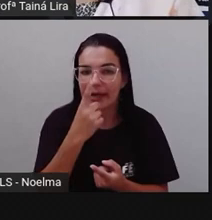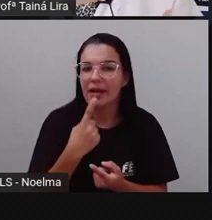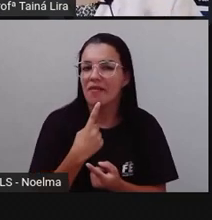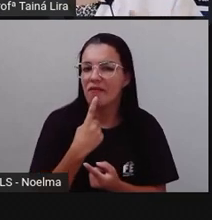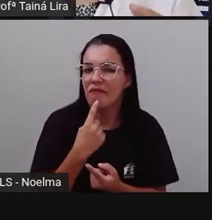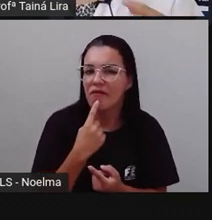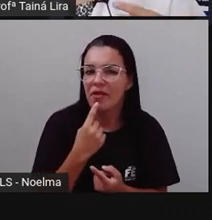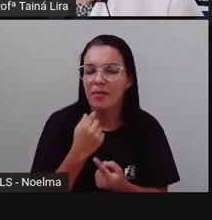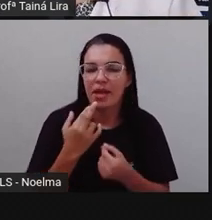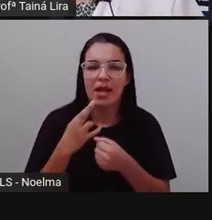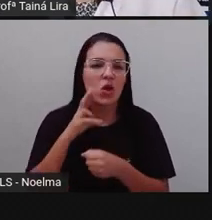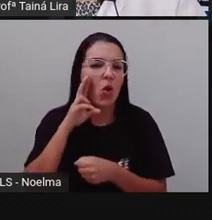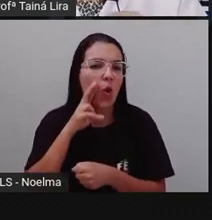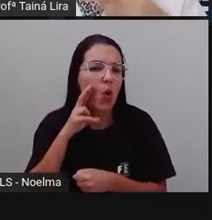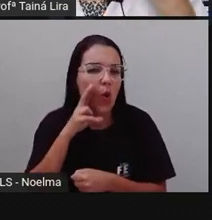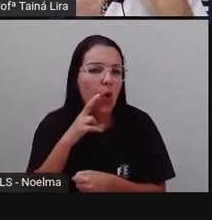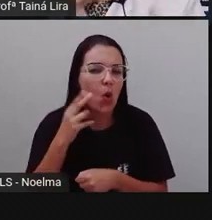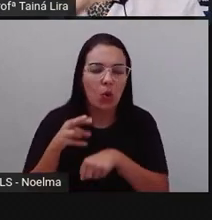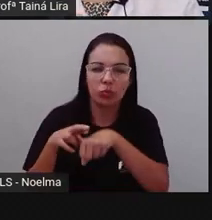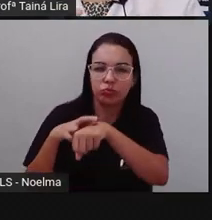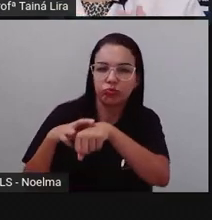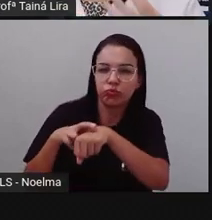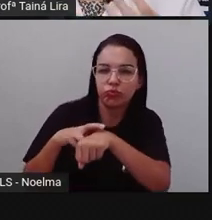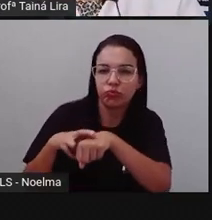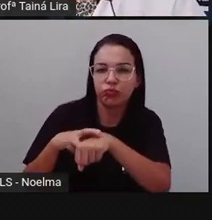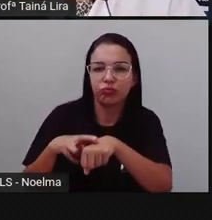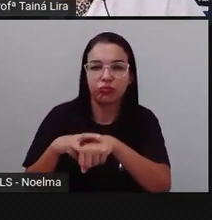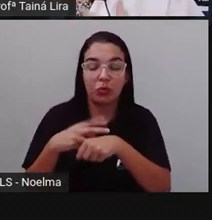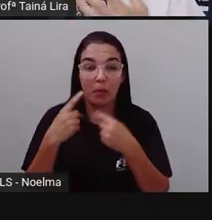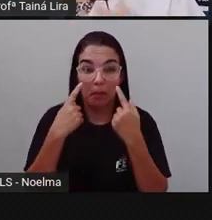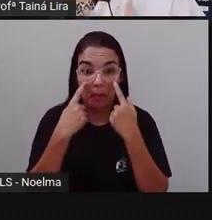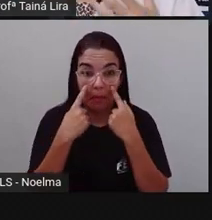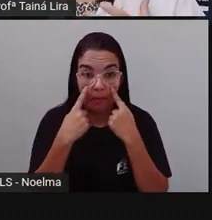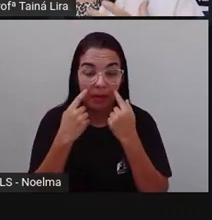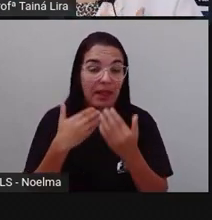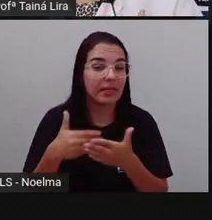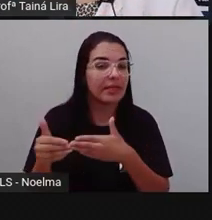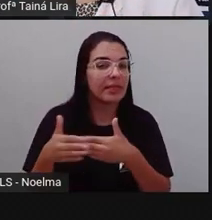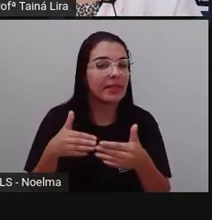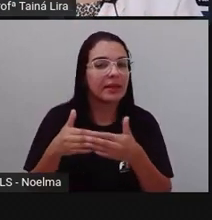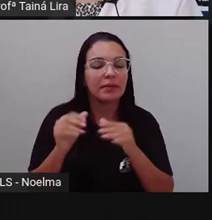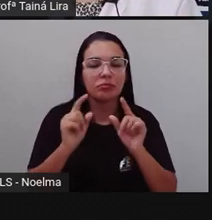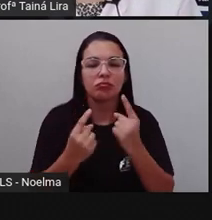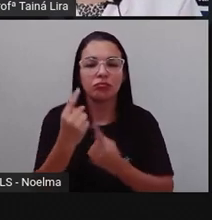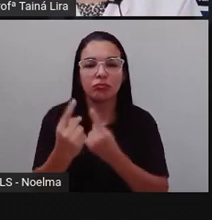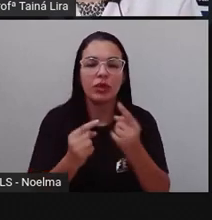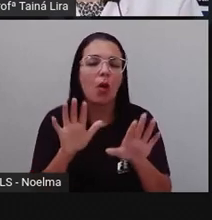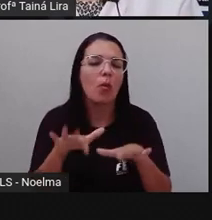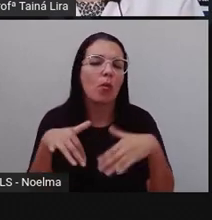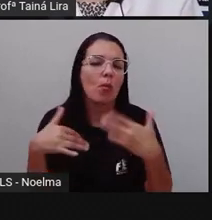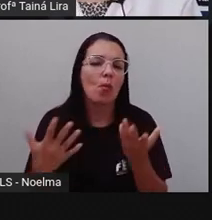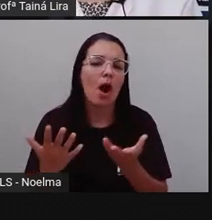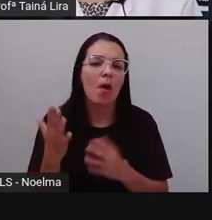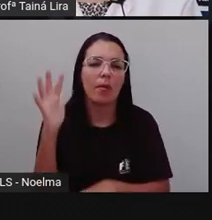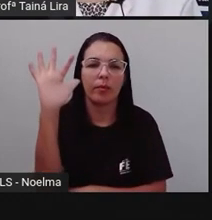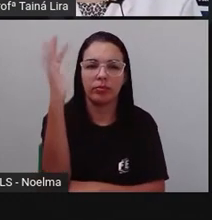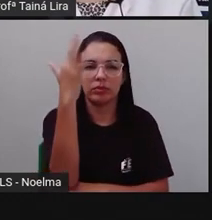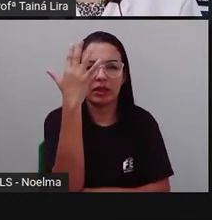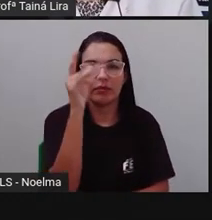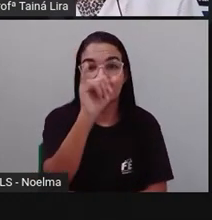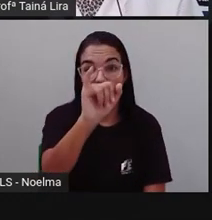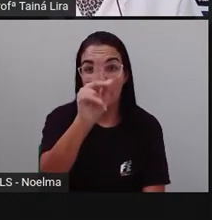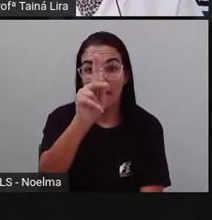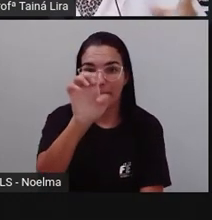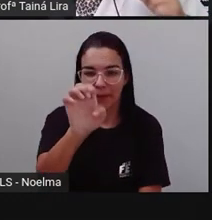ipê roxo. bom? Aí vai depender, né? Da espécie de ipê. Tá bom? Vamos lá?